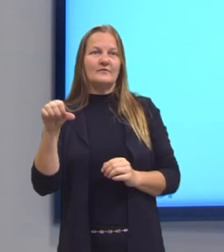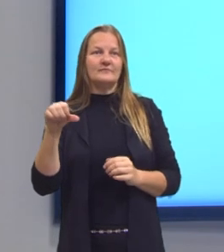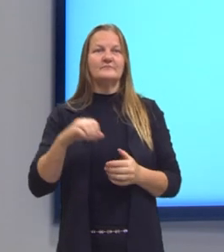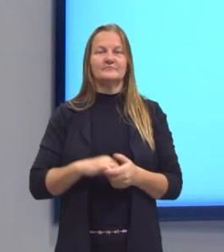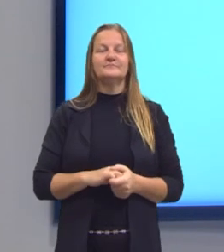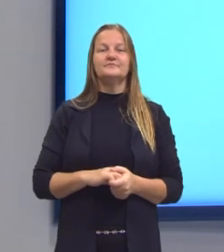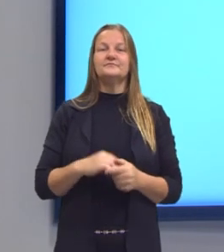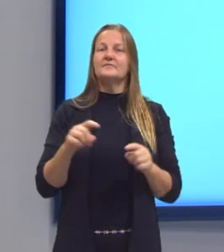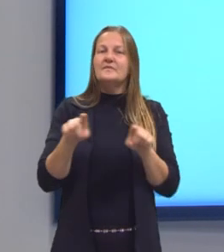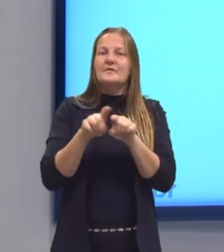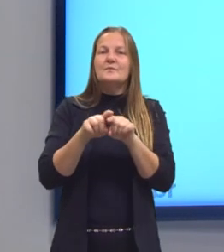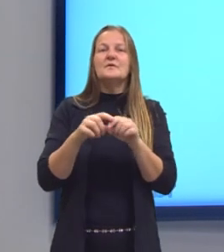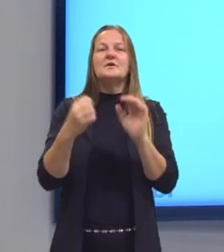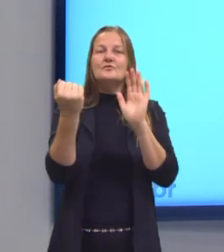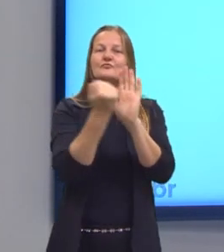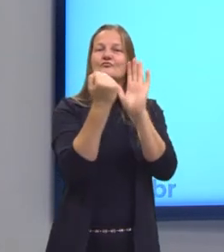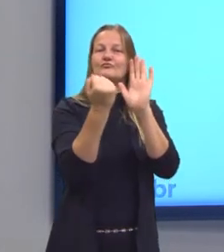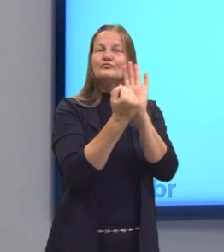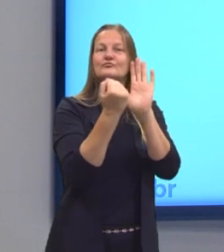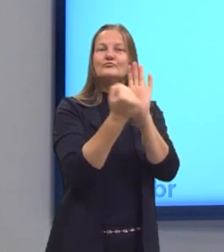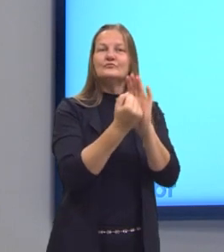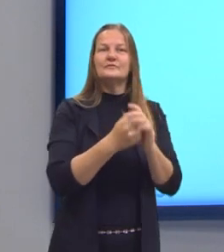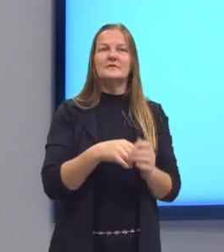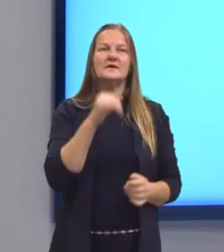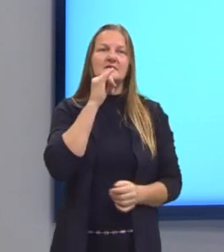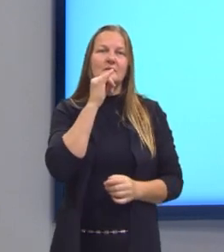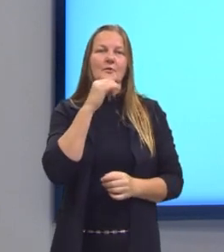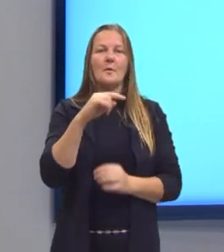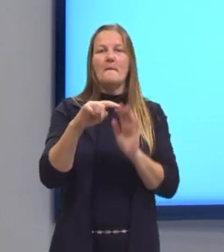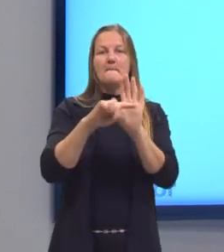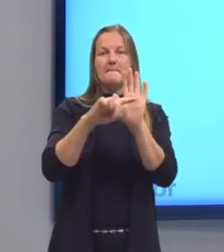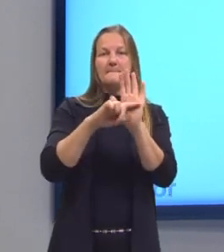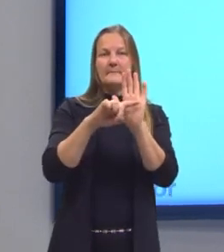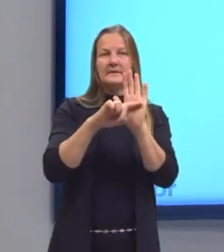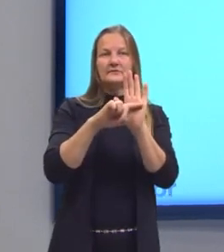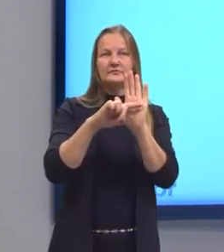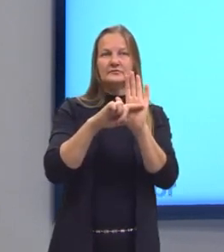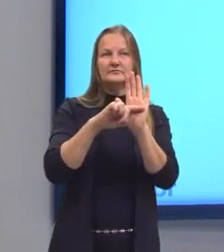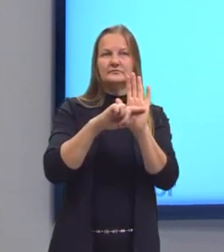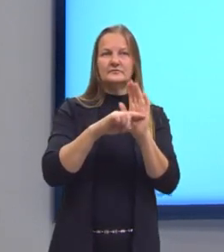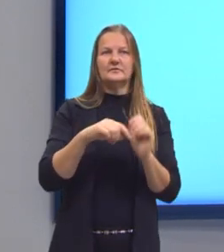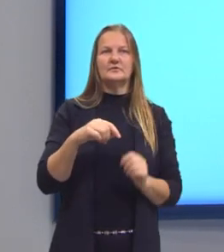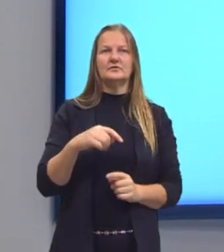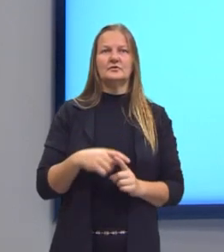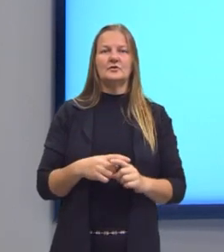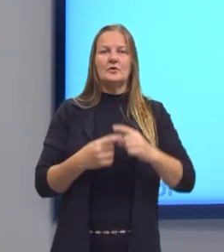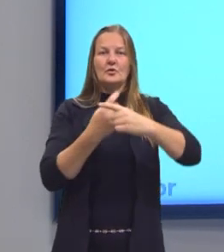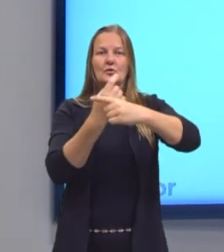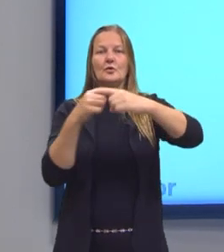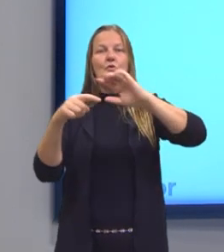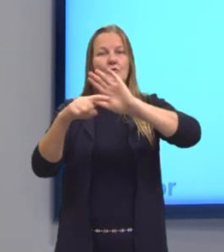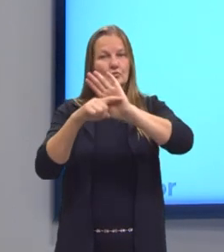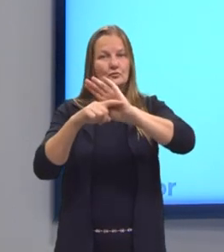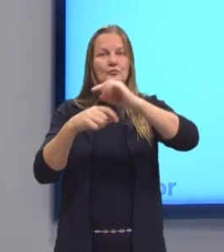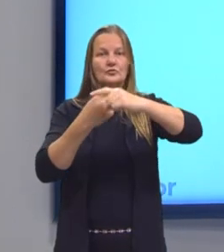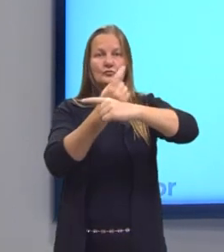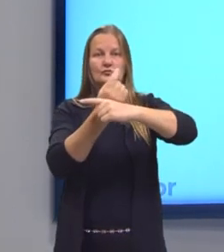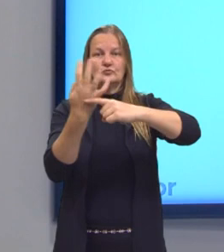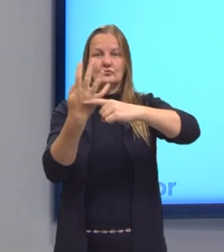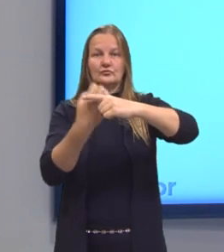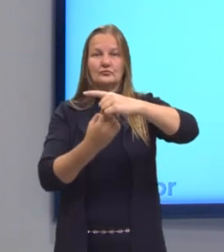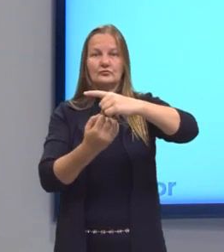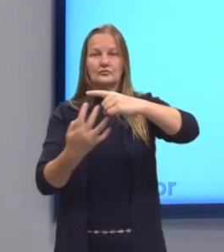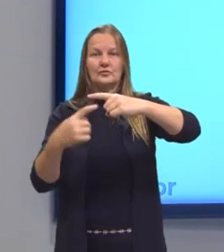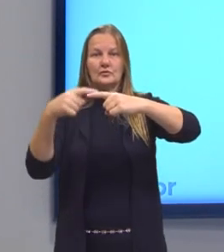também alguns símbolos, né? Aqui o símbolo de menos. Aqui representa também uma divisão, mas